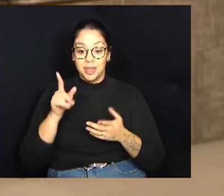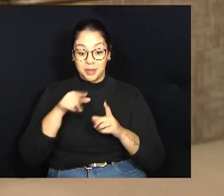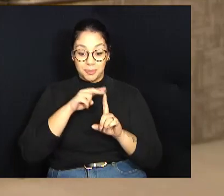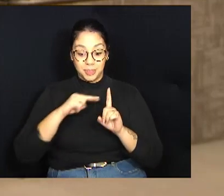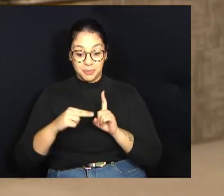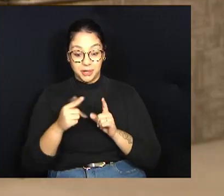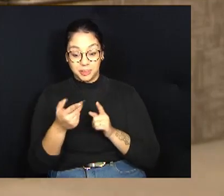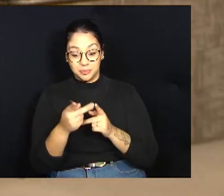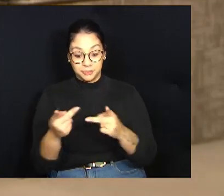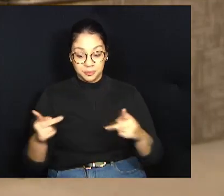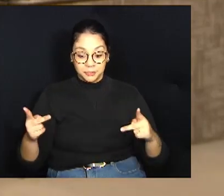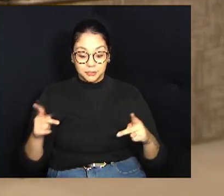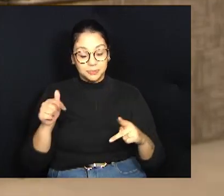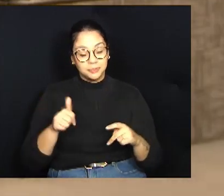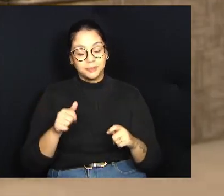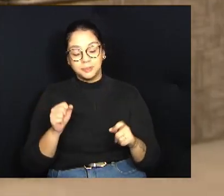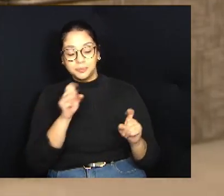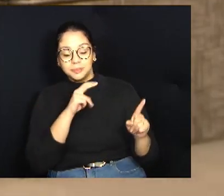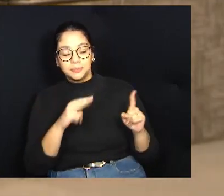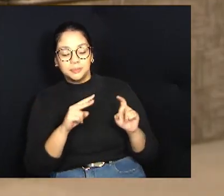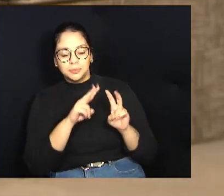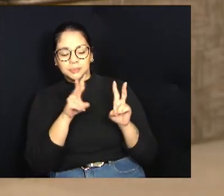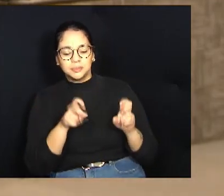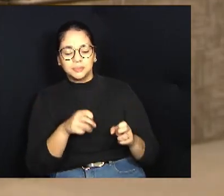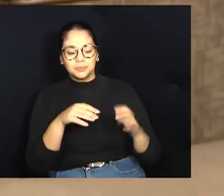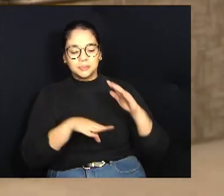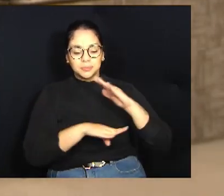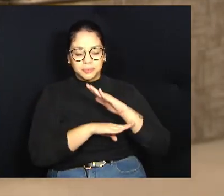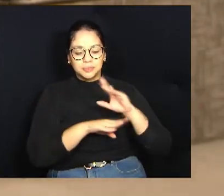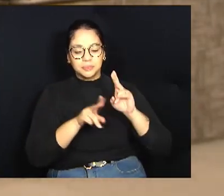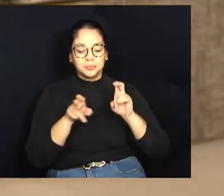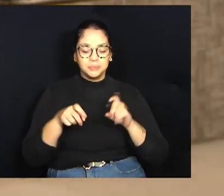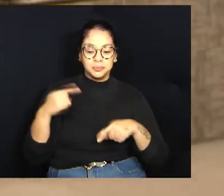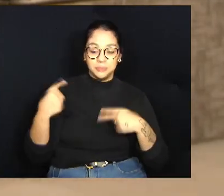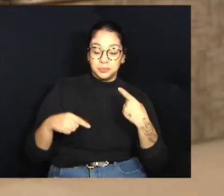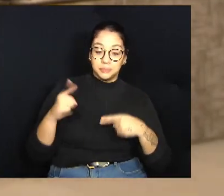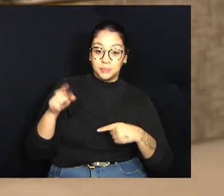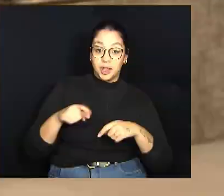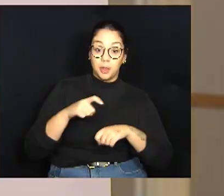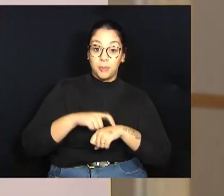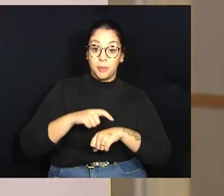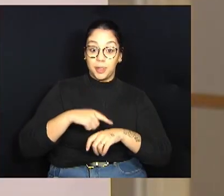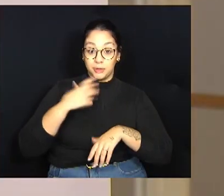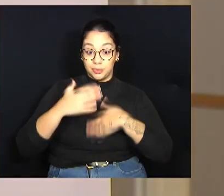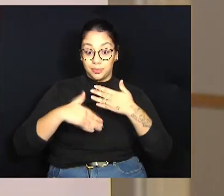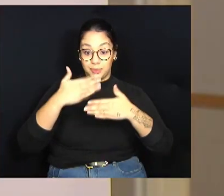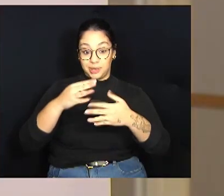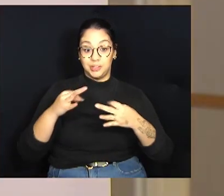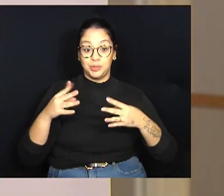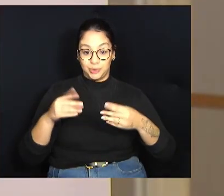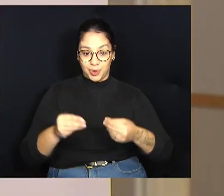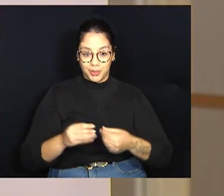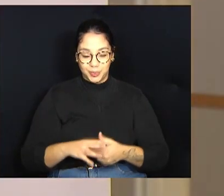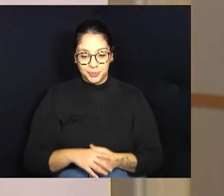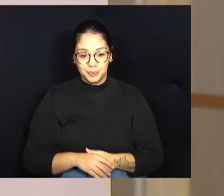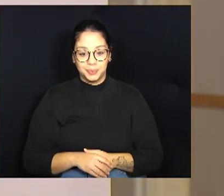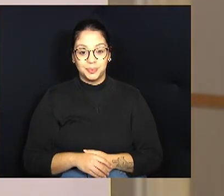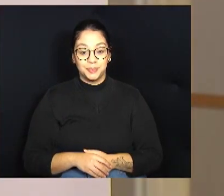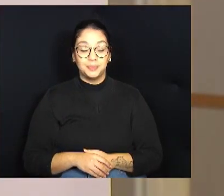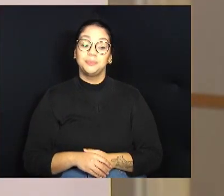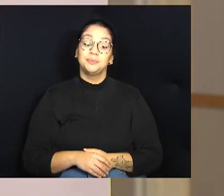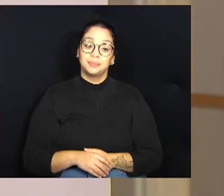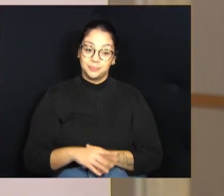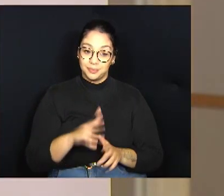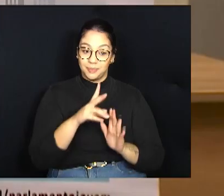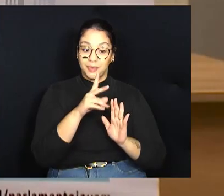eles têm da Câmara, da política. Então é um momento de crescimento para todo mundo. O programa começou em abril